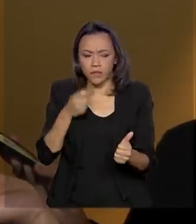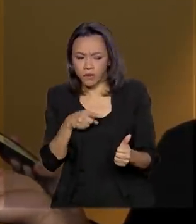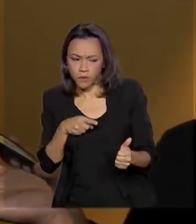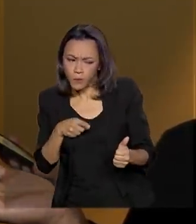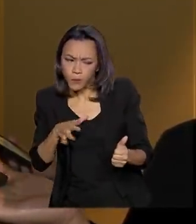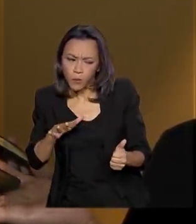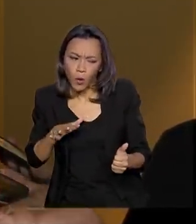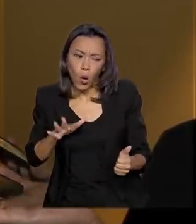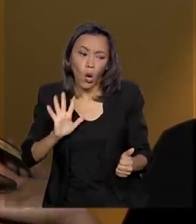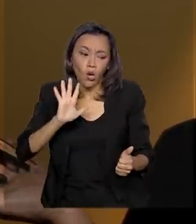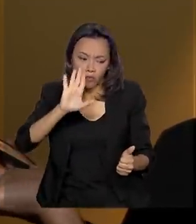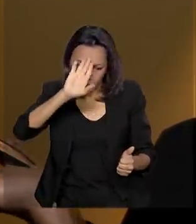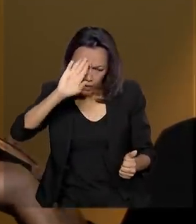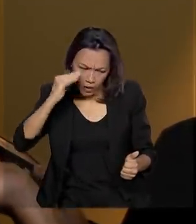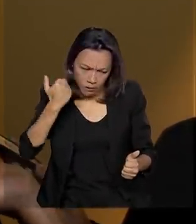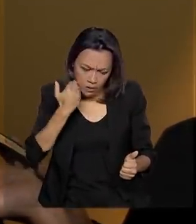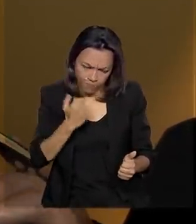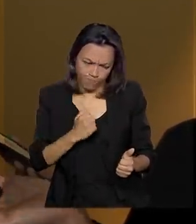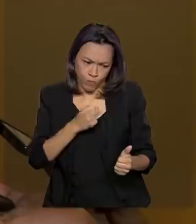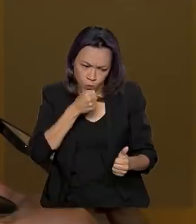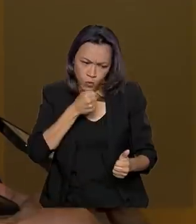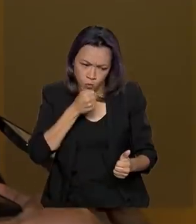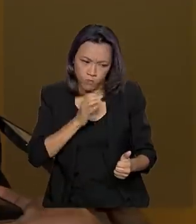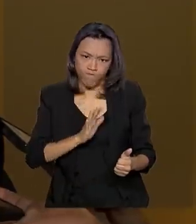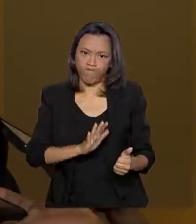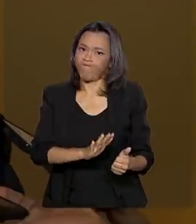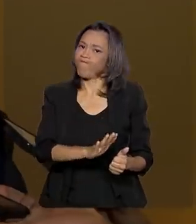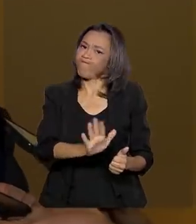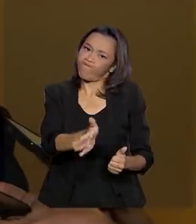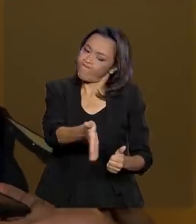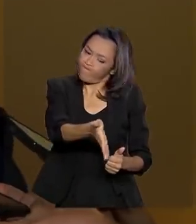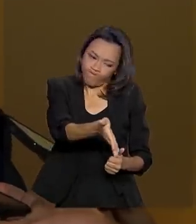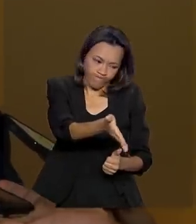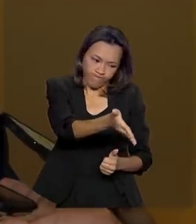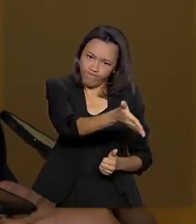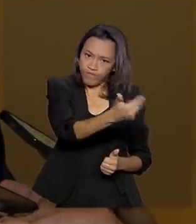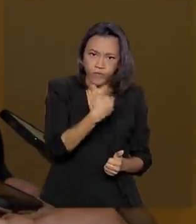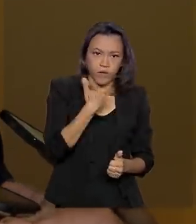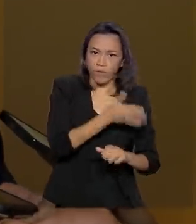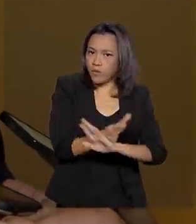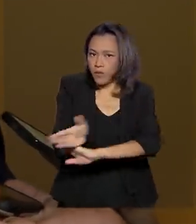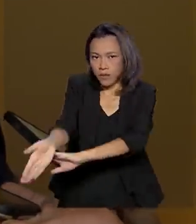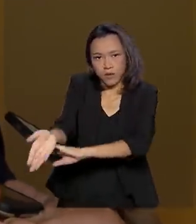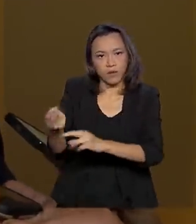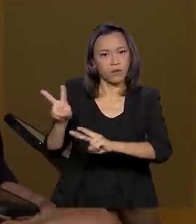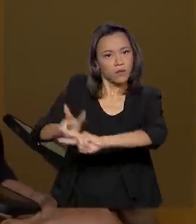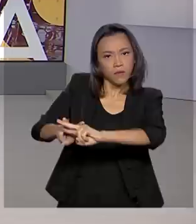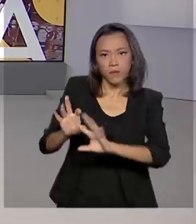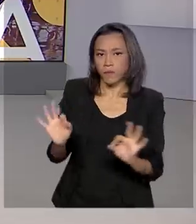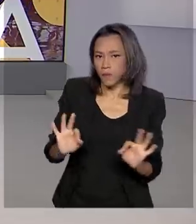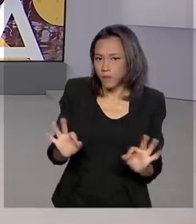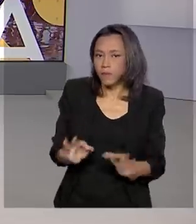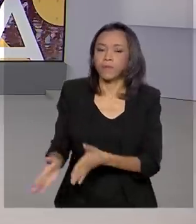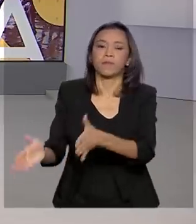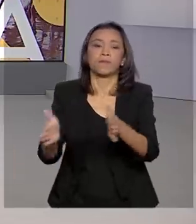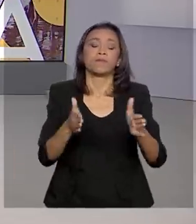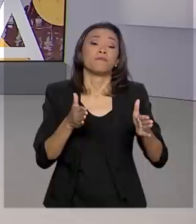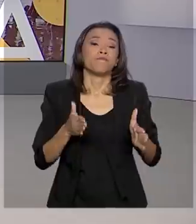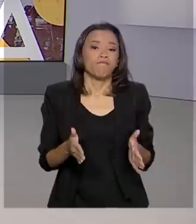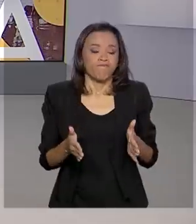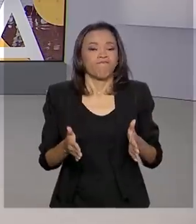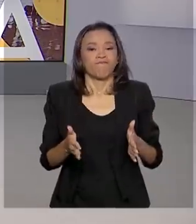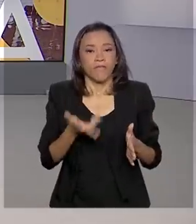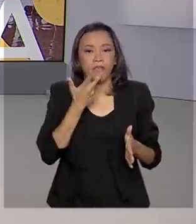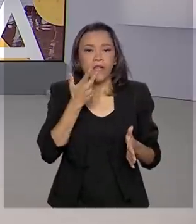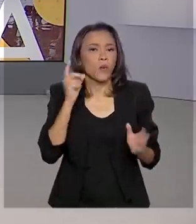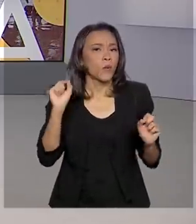que tenha febre, que esteja tossindo. Essa pessoa será impedida de frequentar a unidade. E ainda